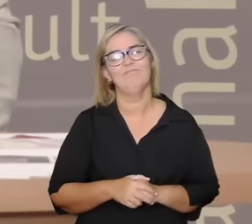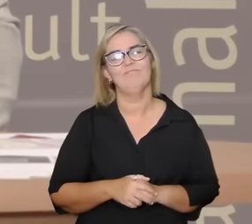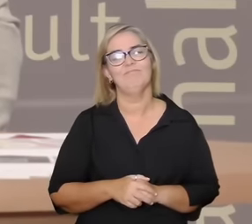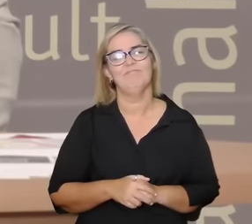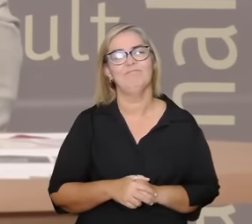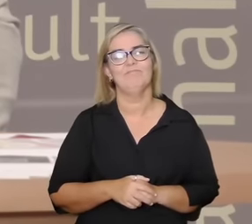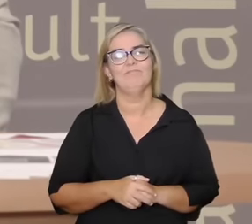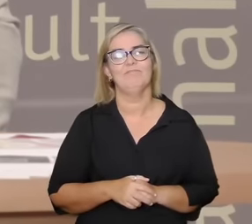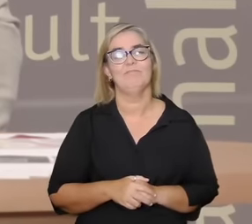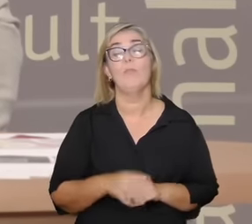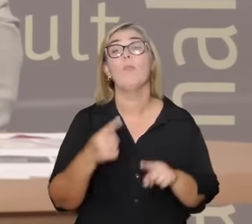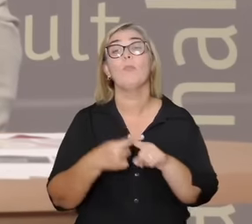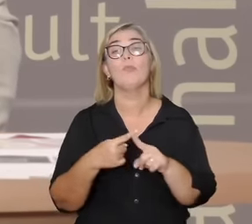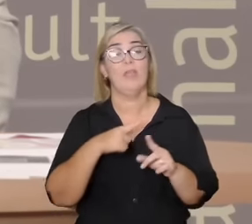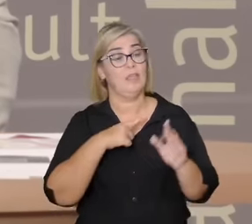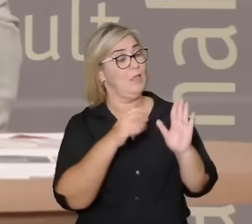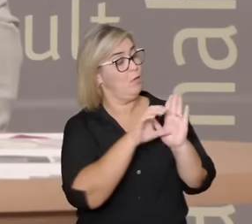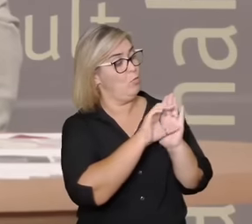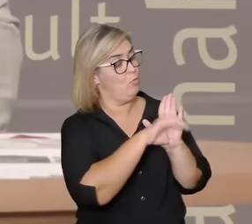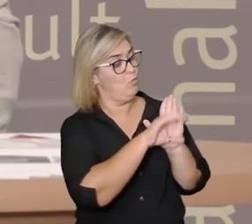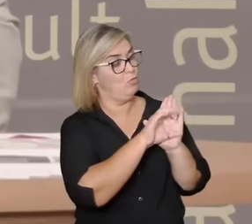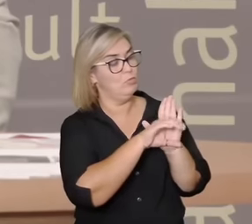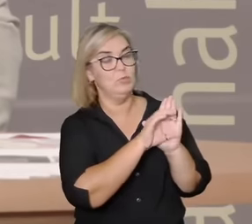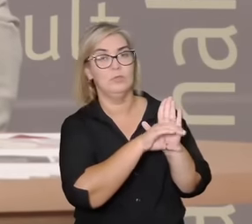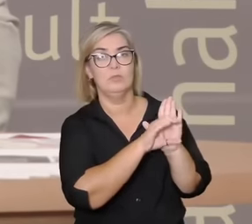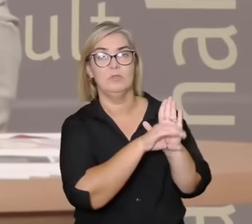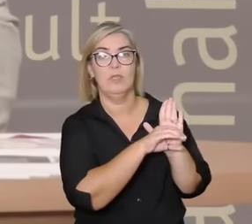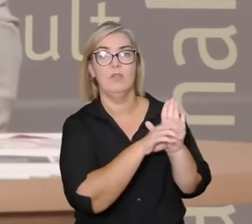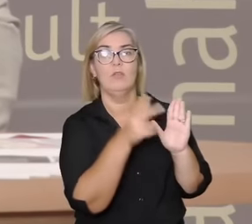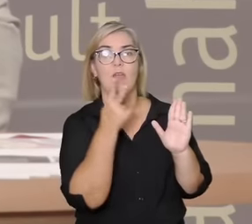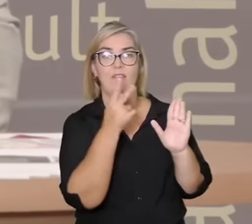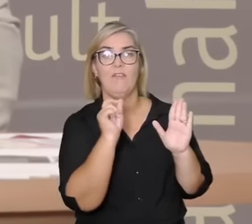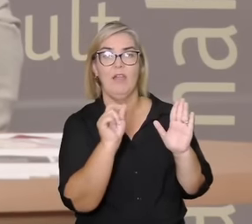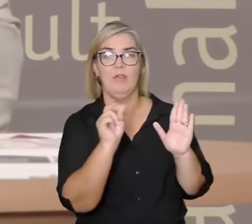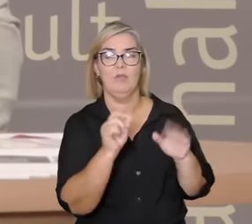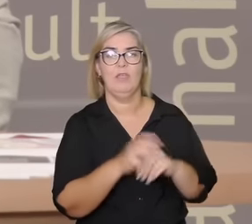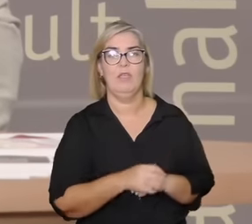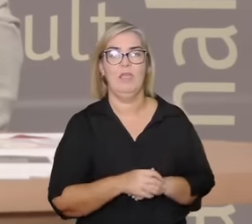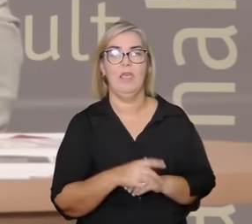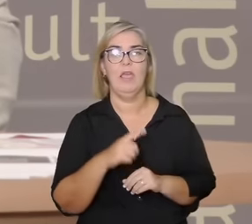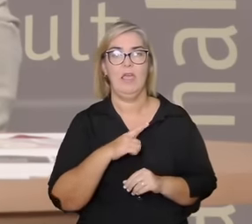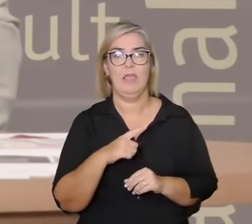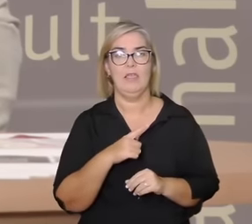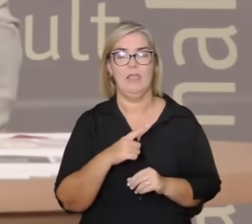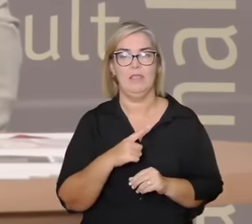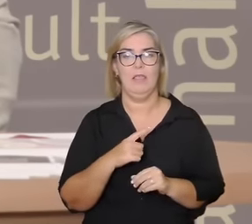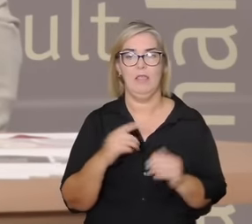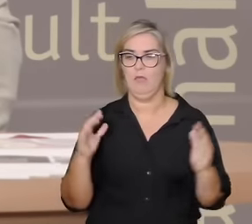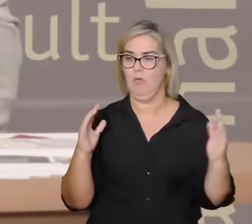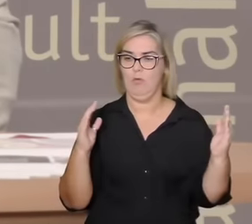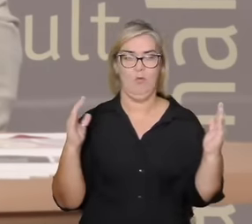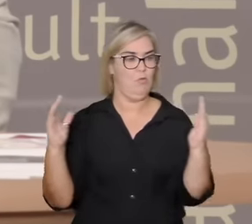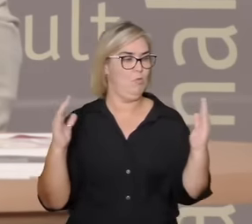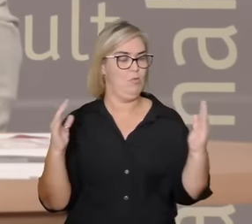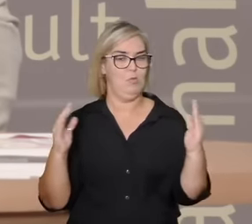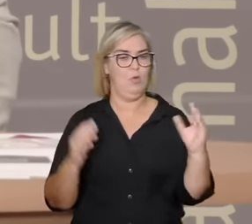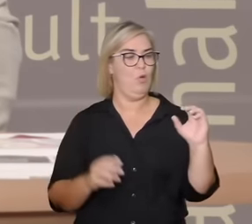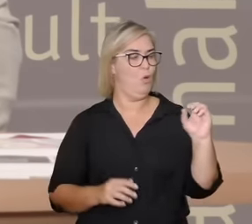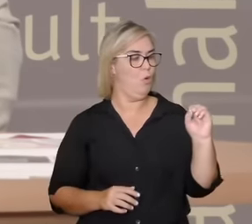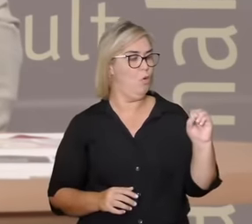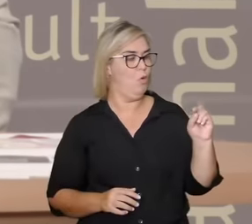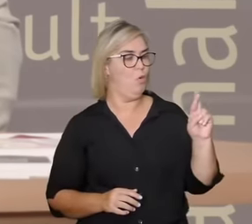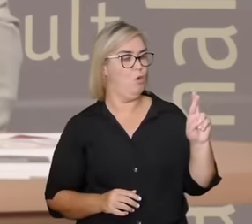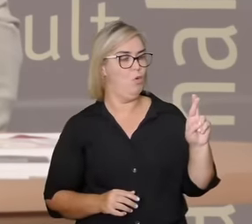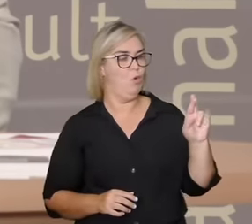de pensar que é numa composição entre um milá e somê que eu estou trabalhando que eu tenho